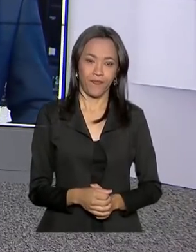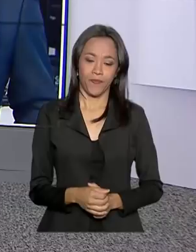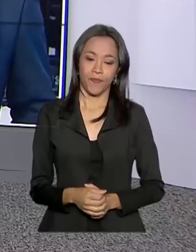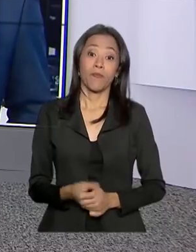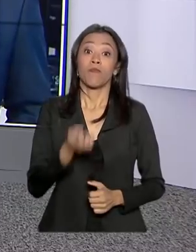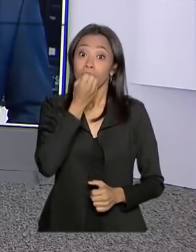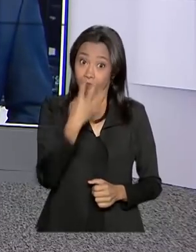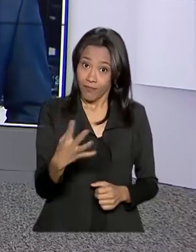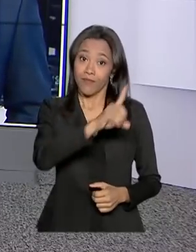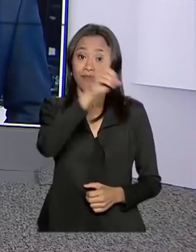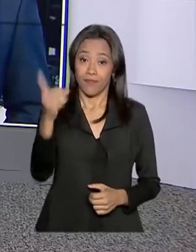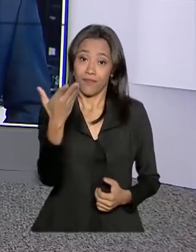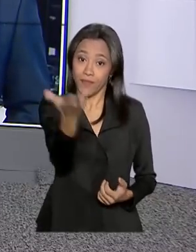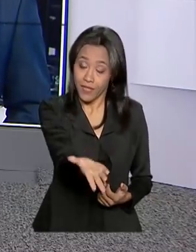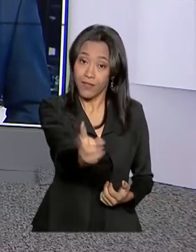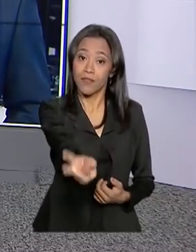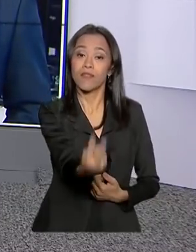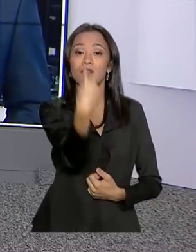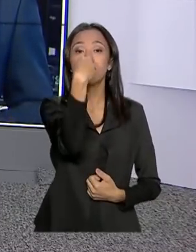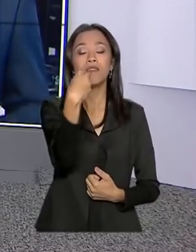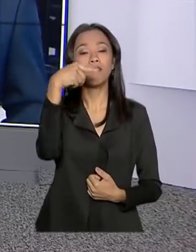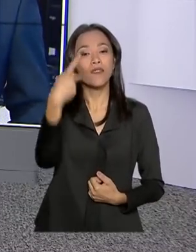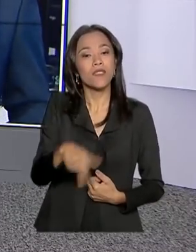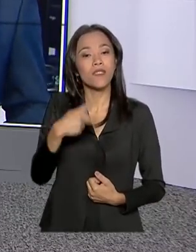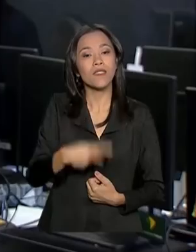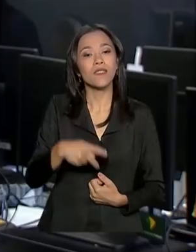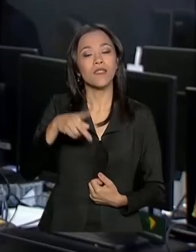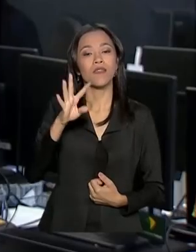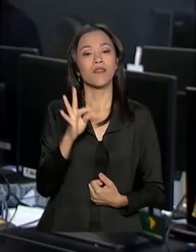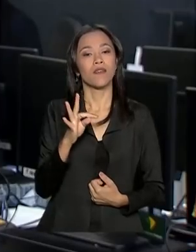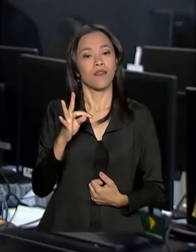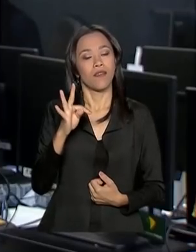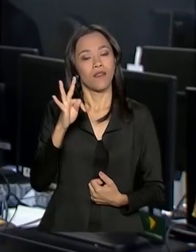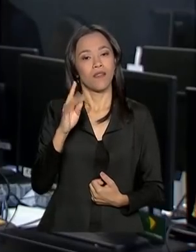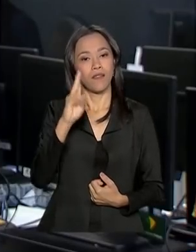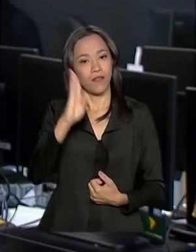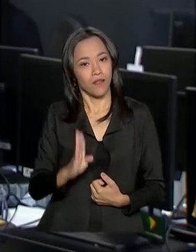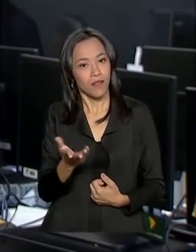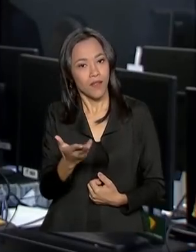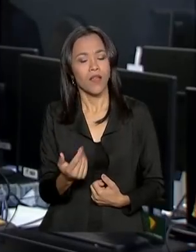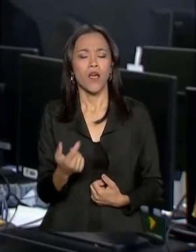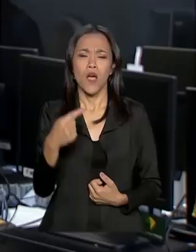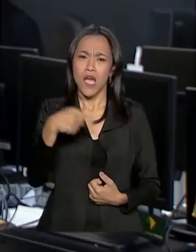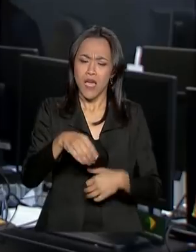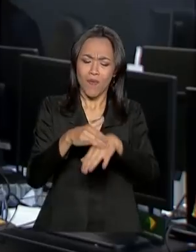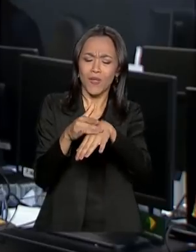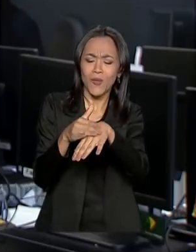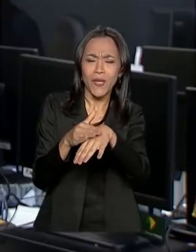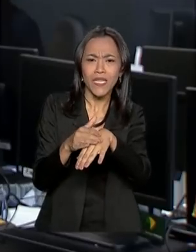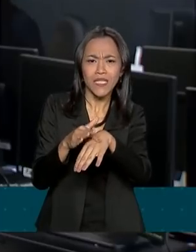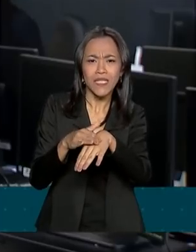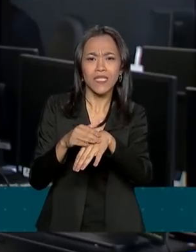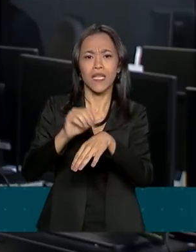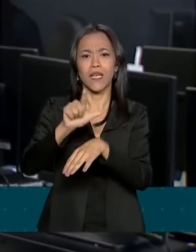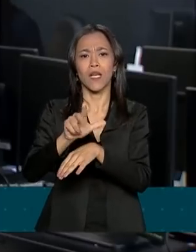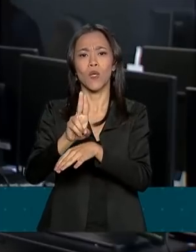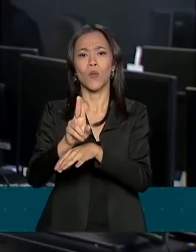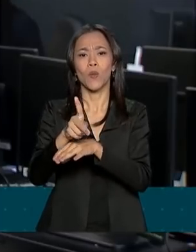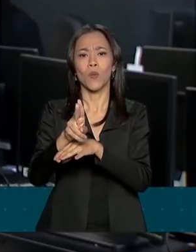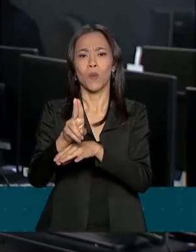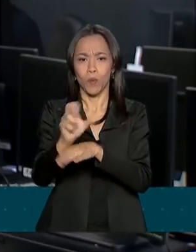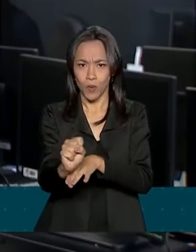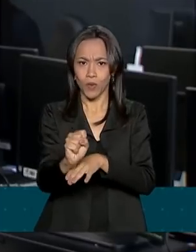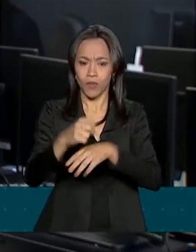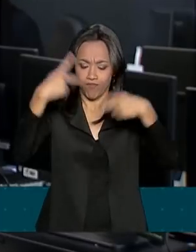Bom dia, Mara. Bom dia a você que acompanha o Brasil em dia. Olha, o lúpus é uma doença inflamatória autoimune, ou seja, causada pelo